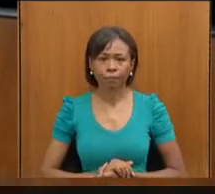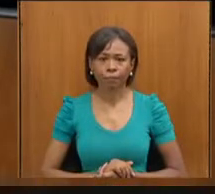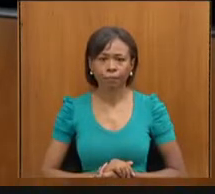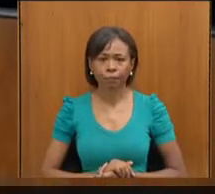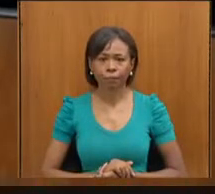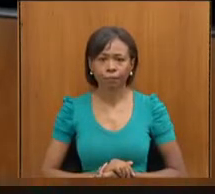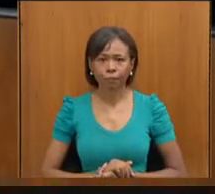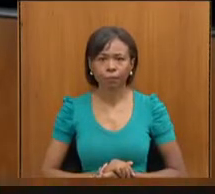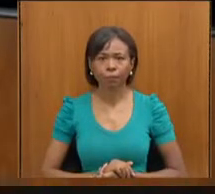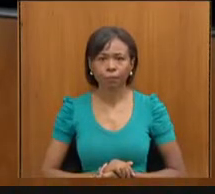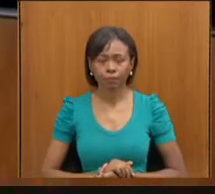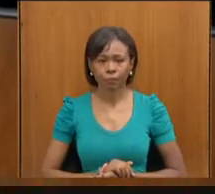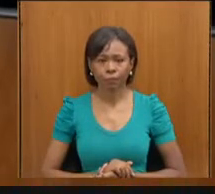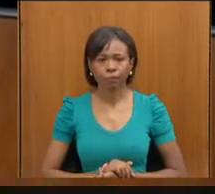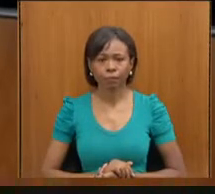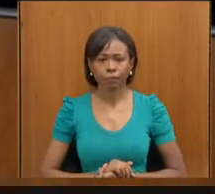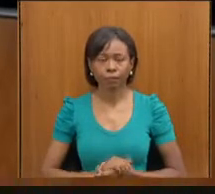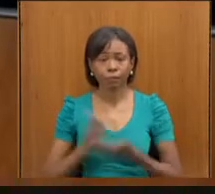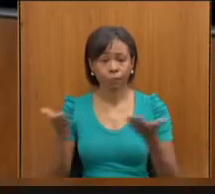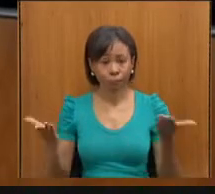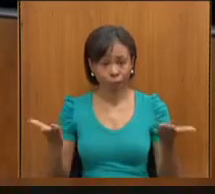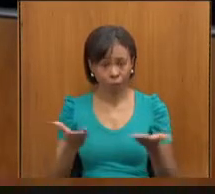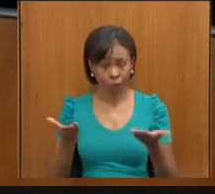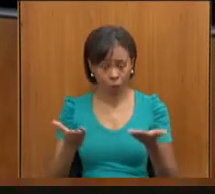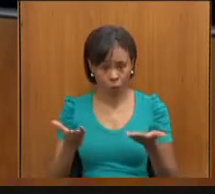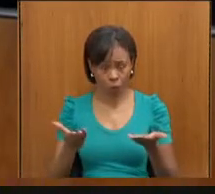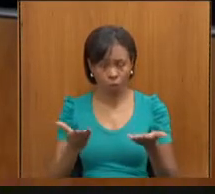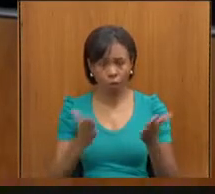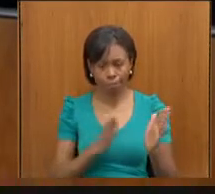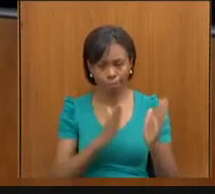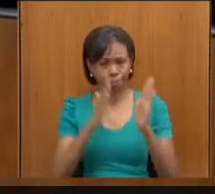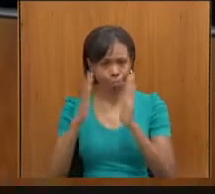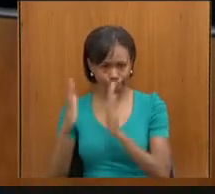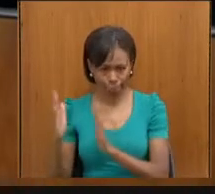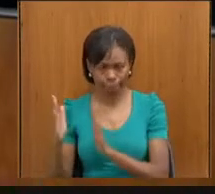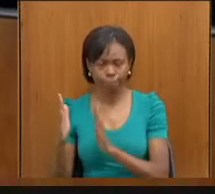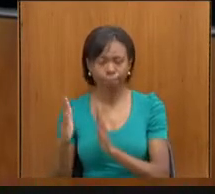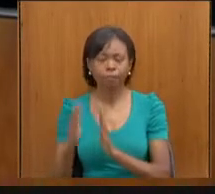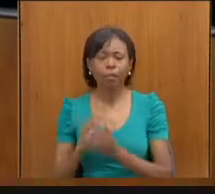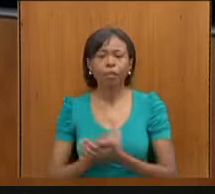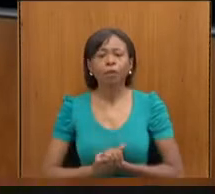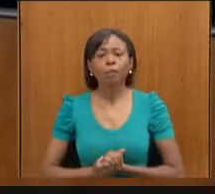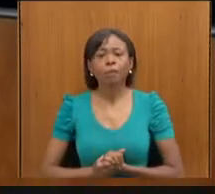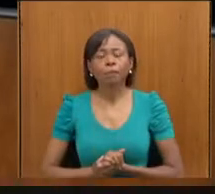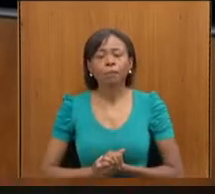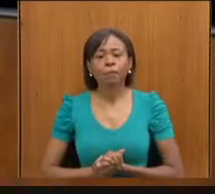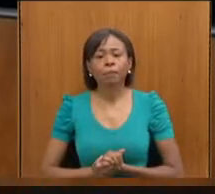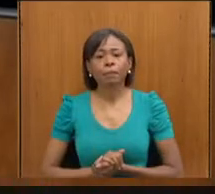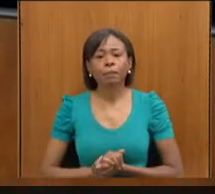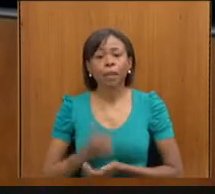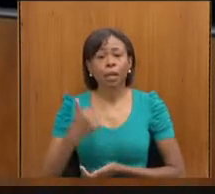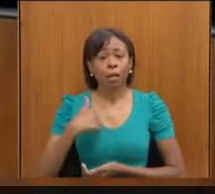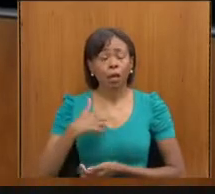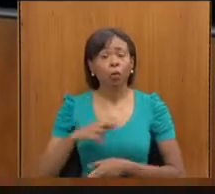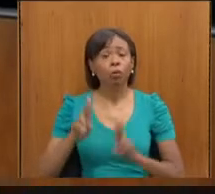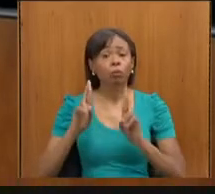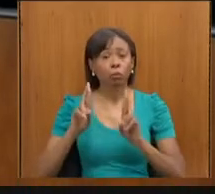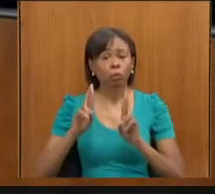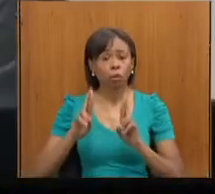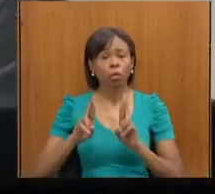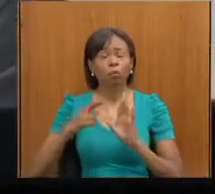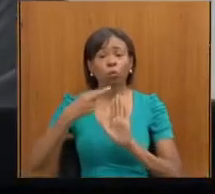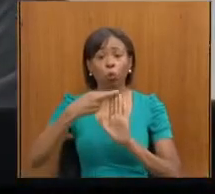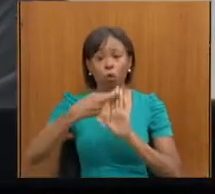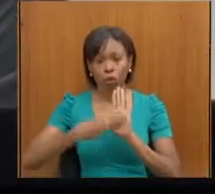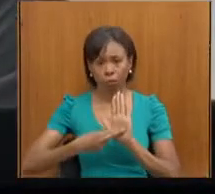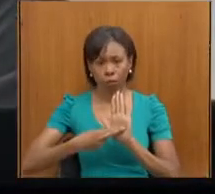passando aqui, então, nas considerações iniciais, eu fui o autor do requerimento que